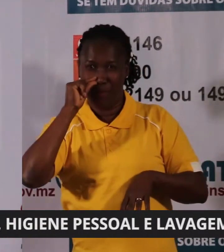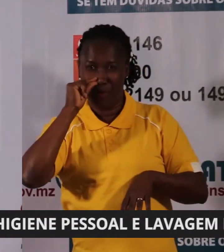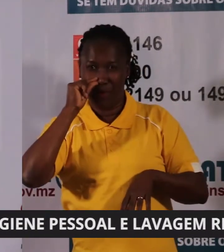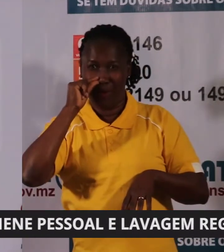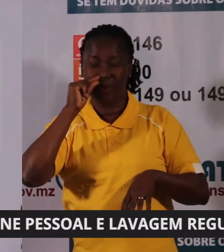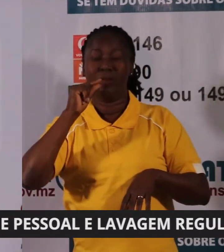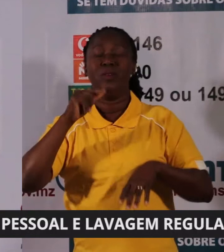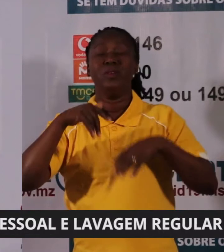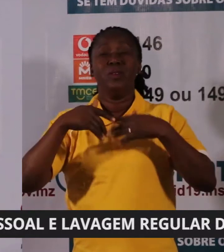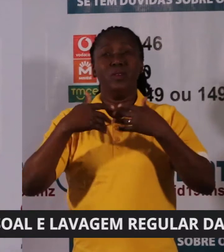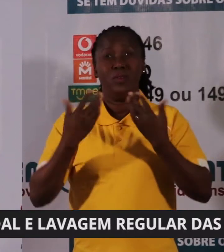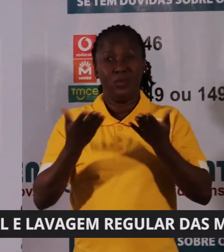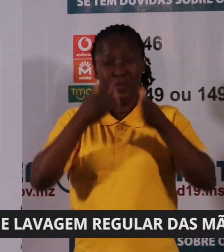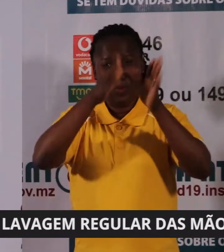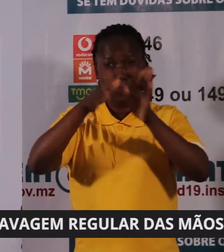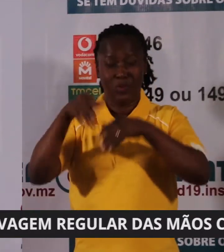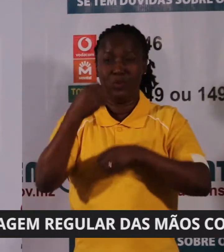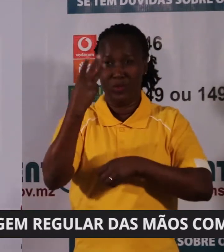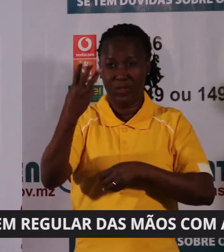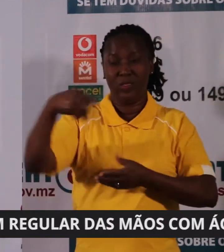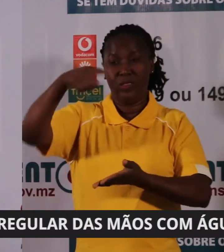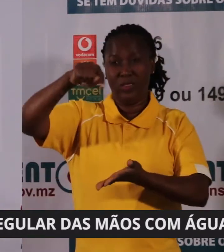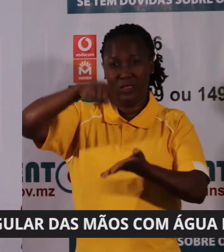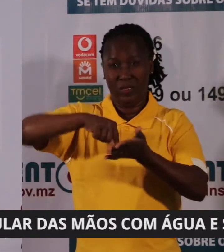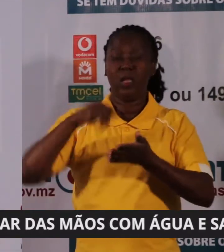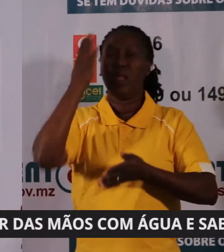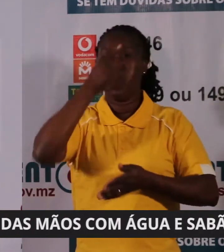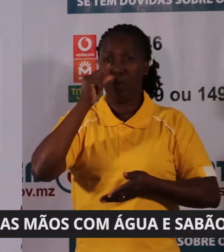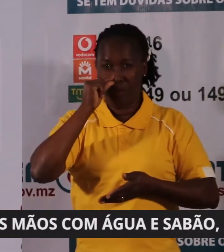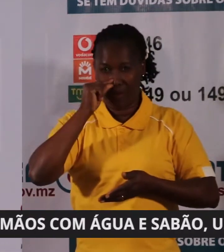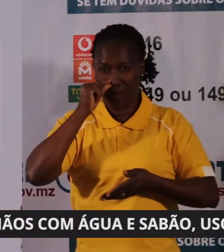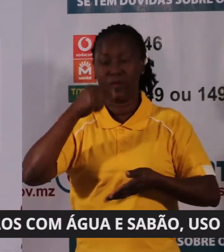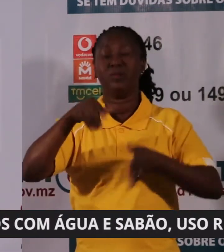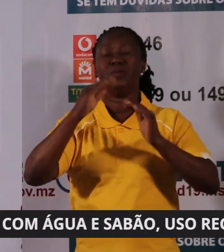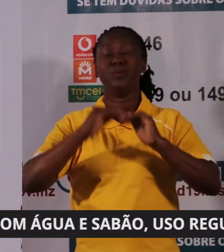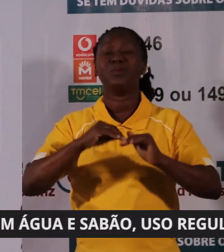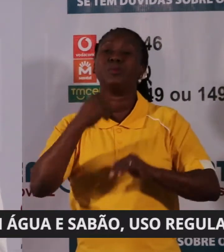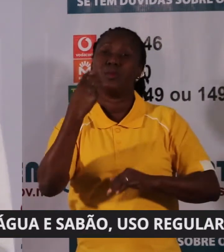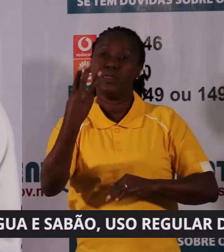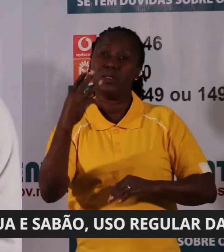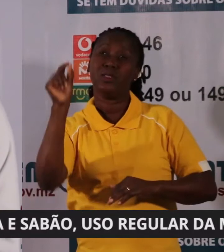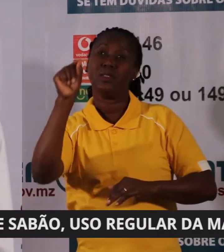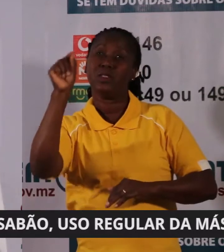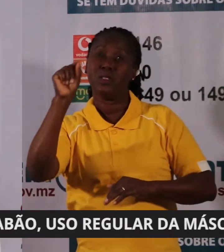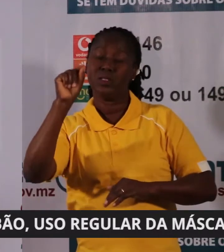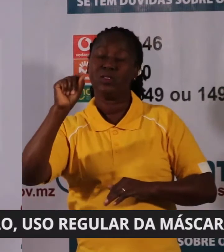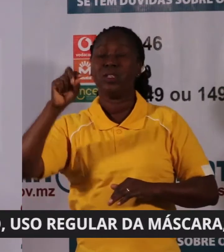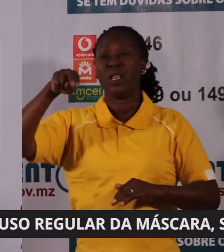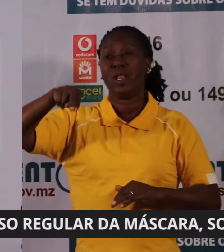sendo, respectivamente, três na cidade de Nampula e três no distrito de Nacarapu.